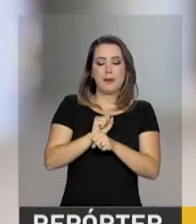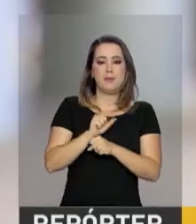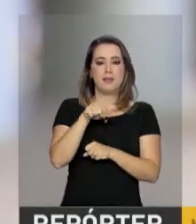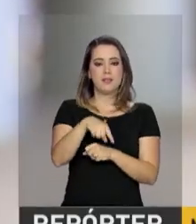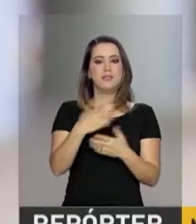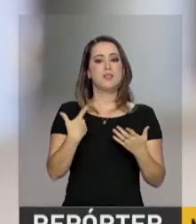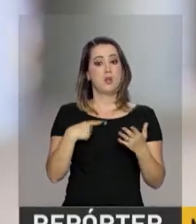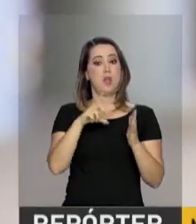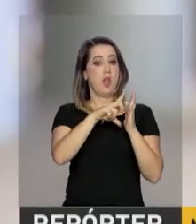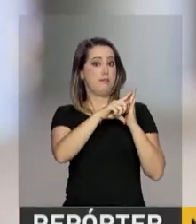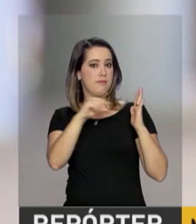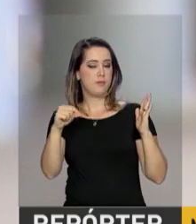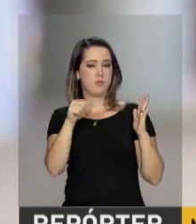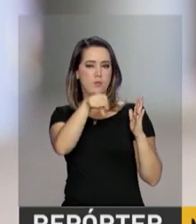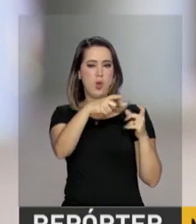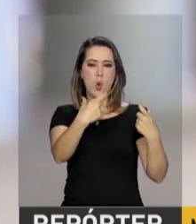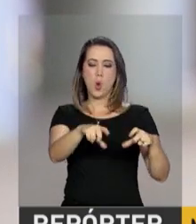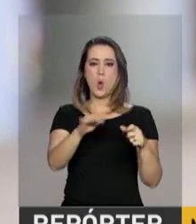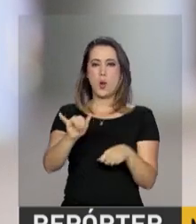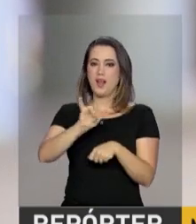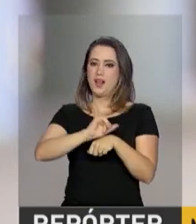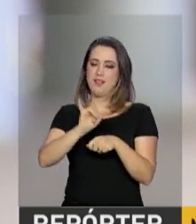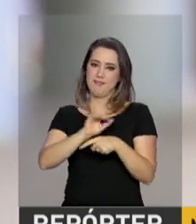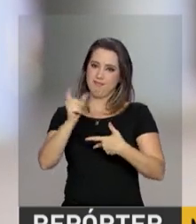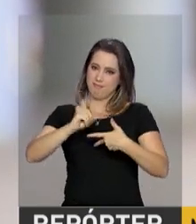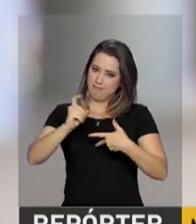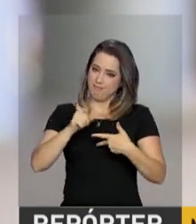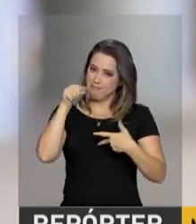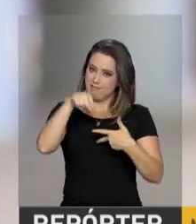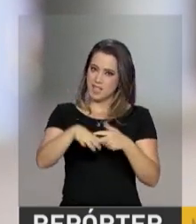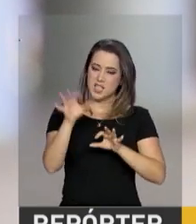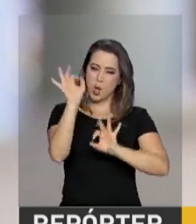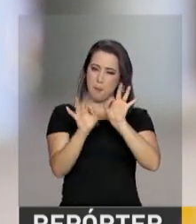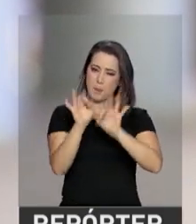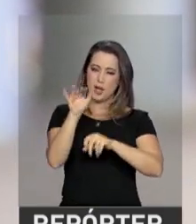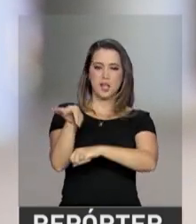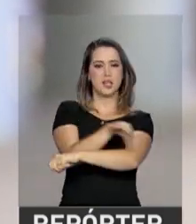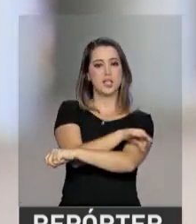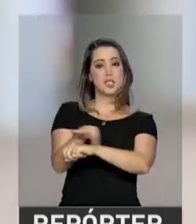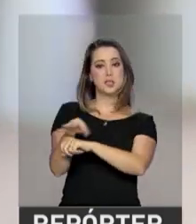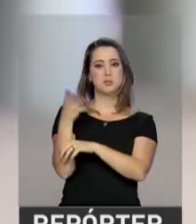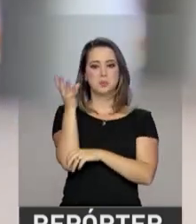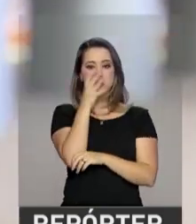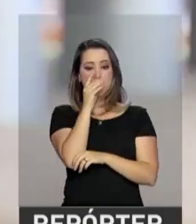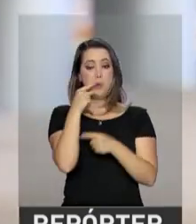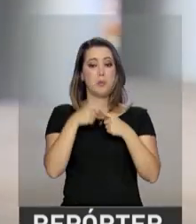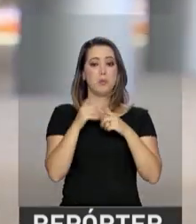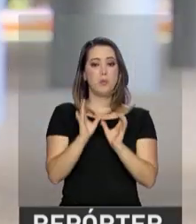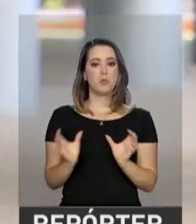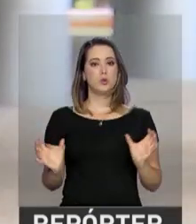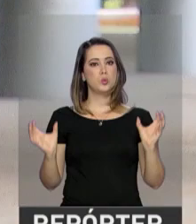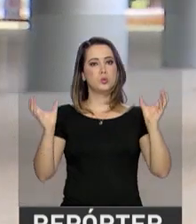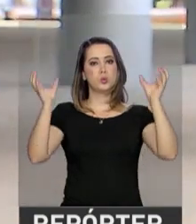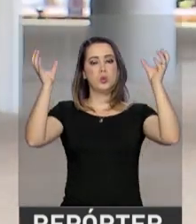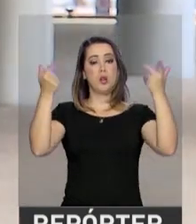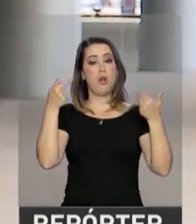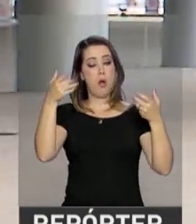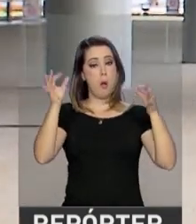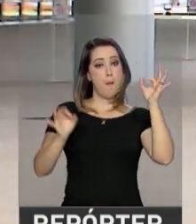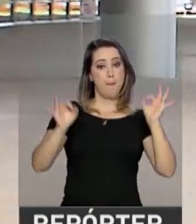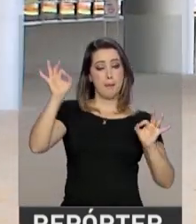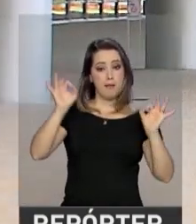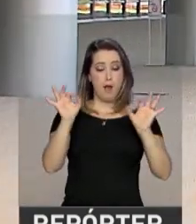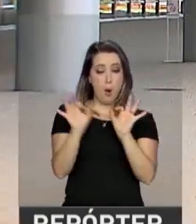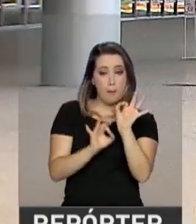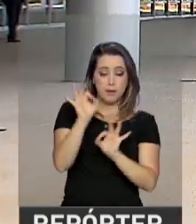é no Palácio do Planalto, a sede do Poder Executivo. Aqui, a arquitetura chama atenção por causa dessas colunas. Ao projetar este prédio,